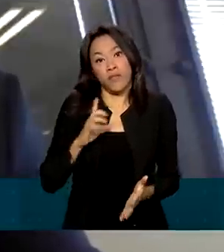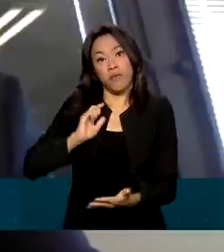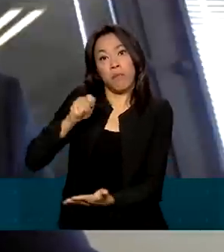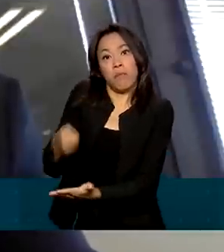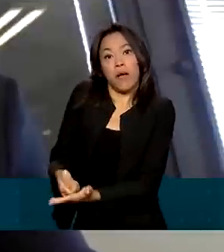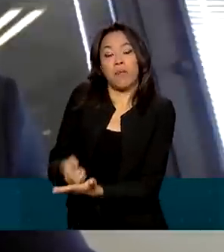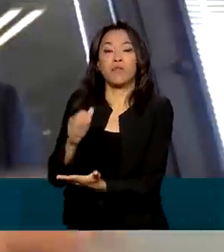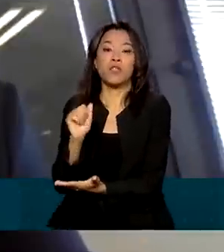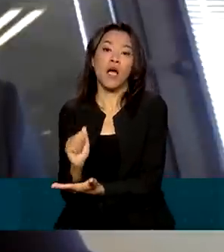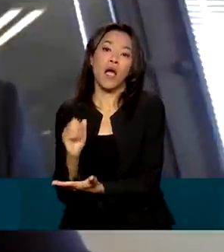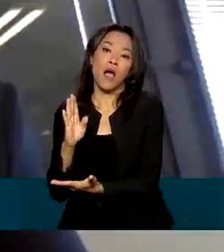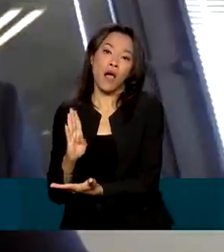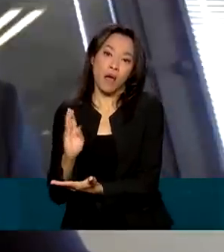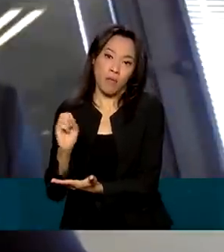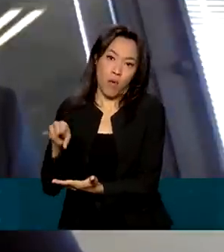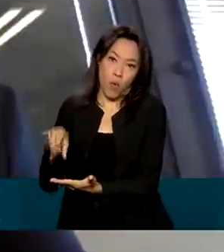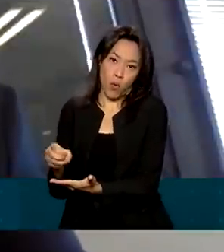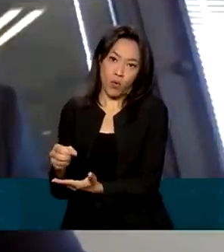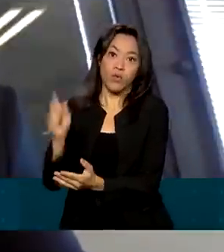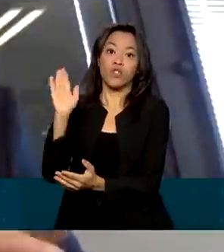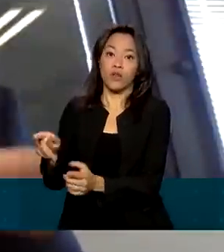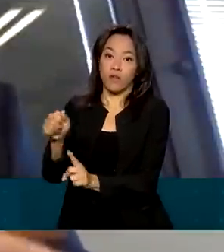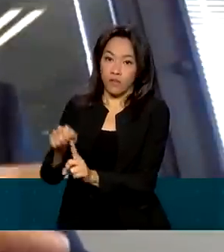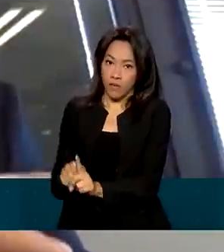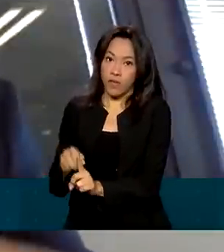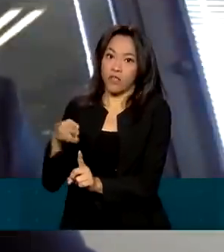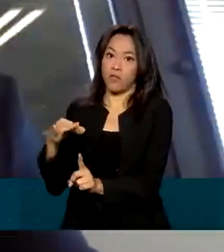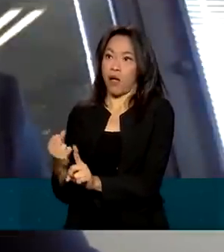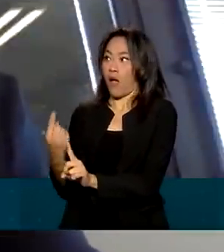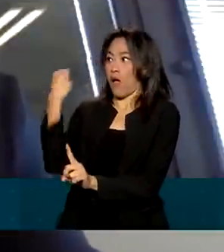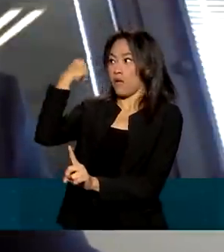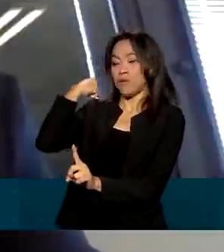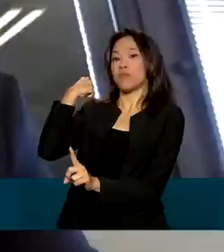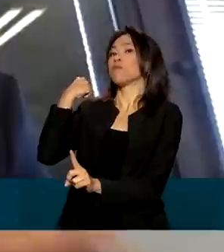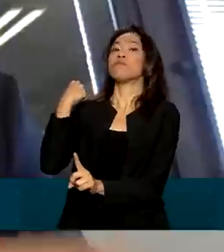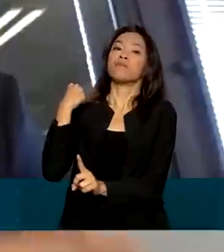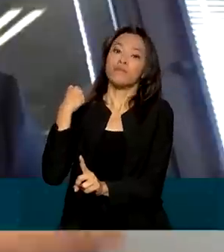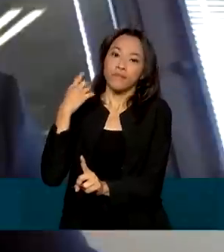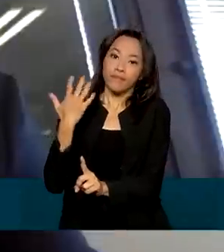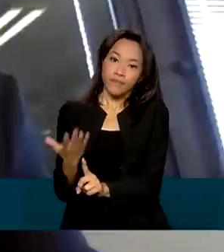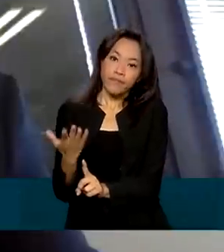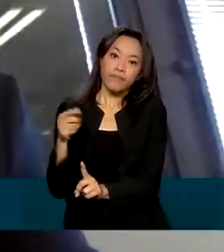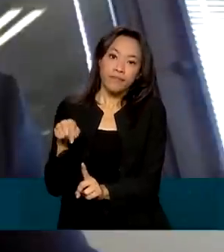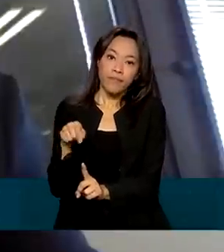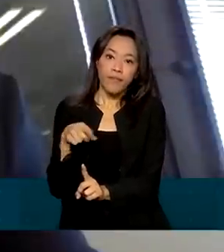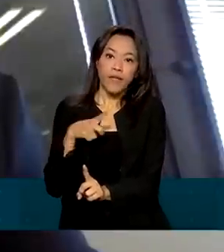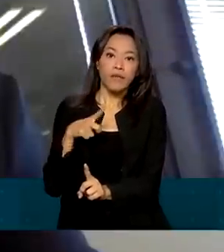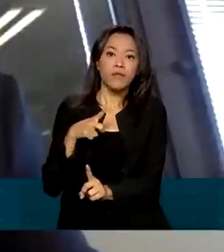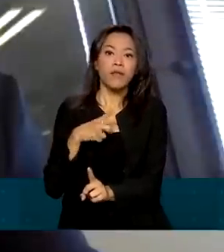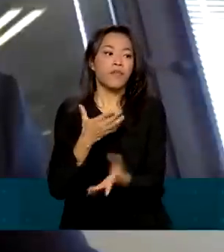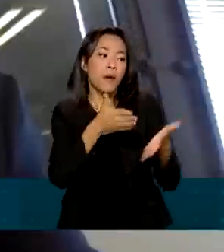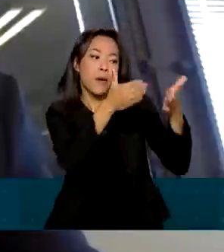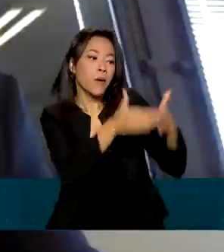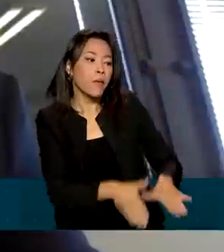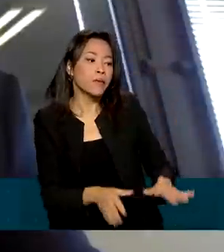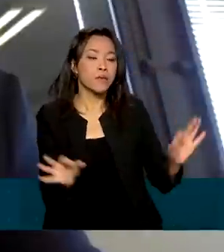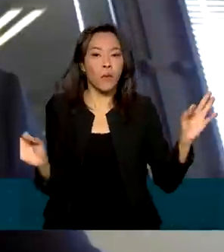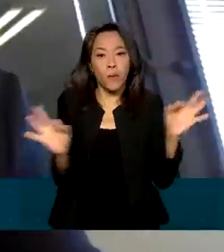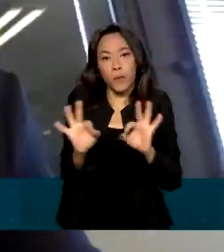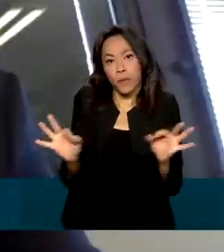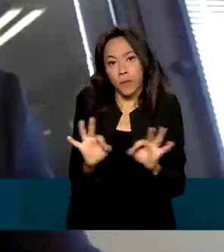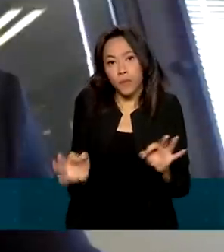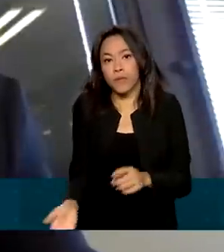salarial, que foi feito em março de 2022 e não teve a sua contrapartida, não havia sido feito em março de 2021.